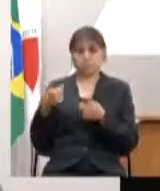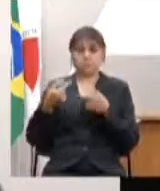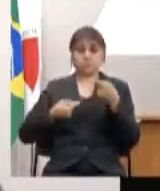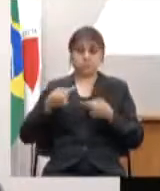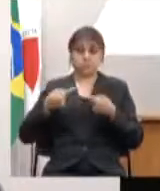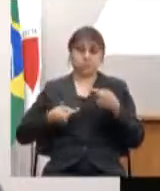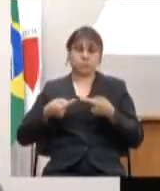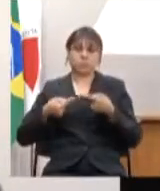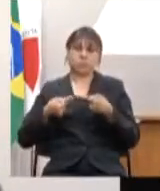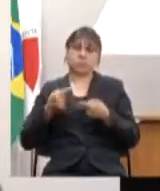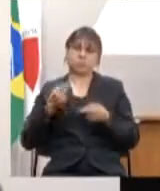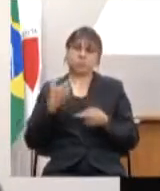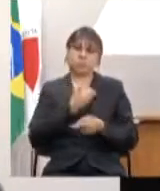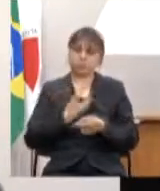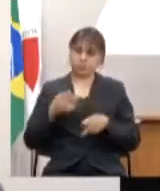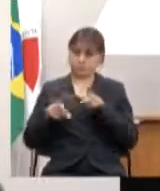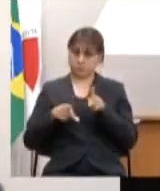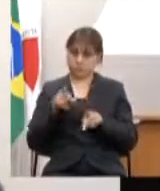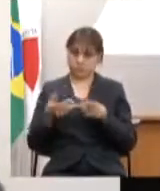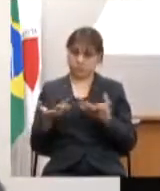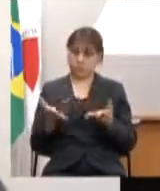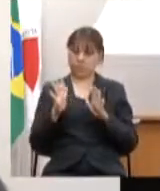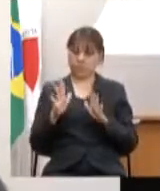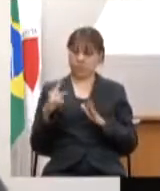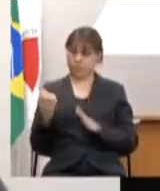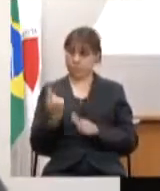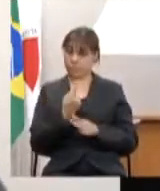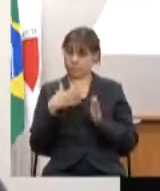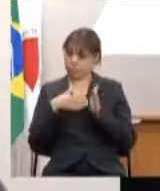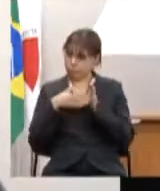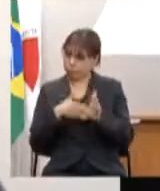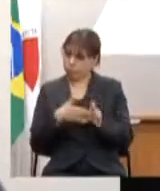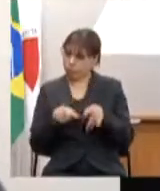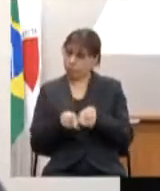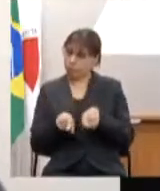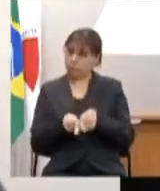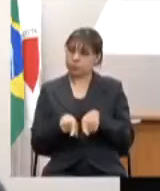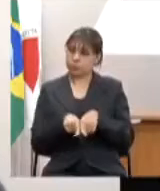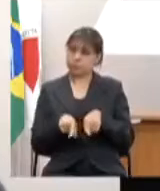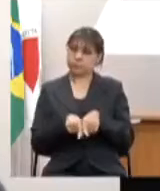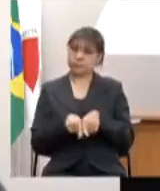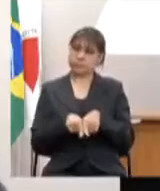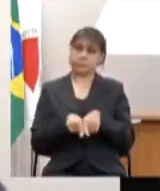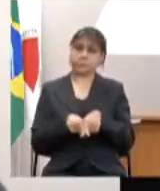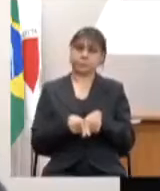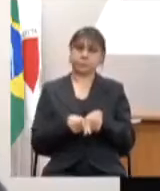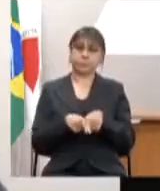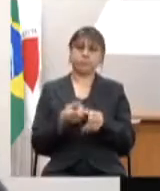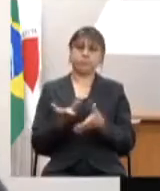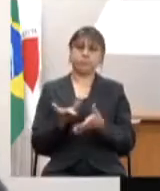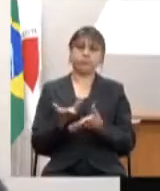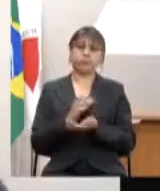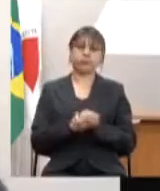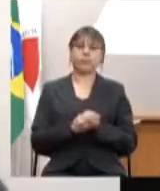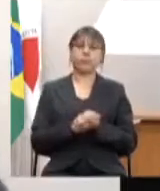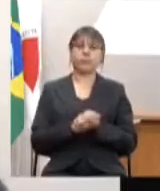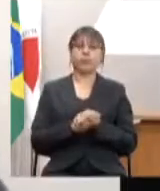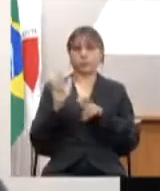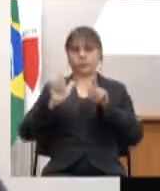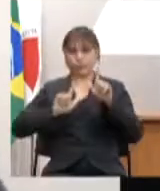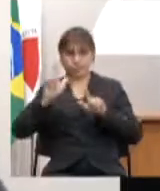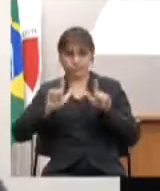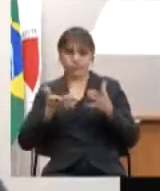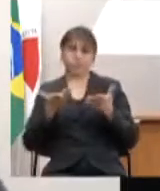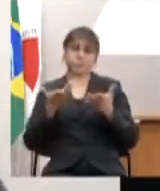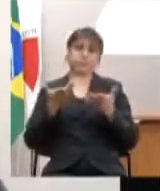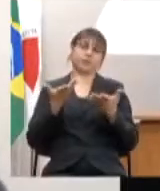agora nós estamos acompanhando aí pela imprensa é o posicionamento do